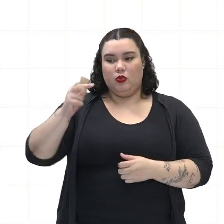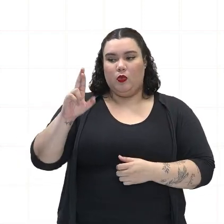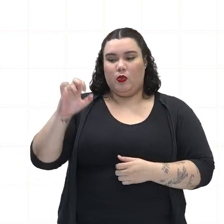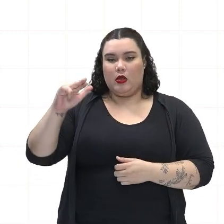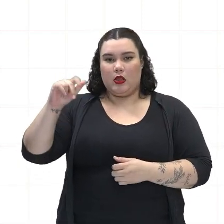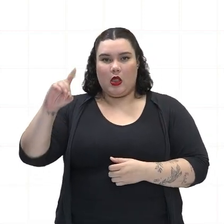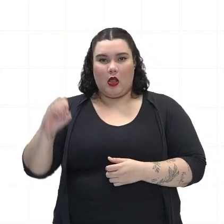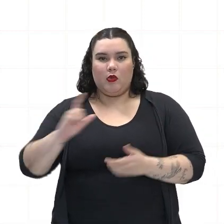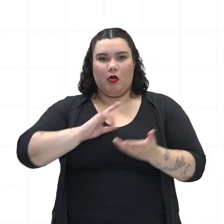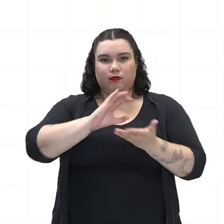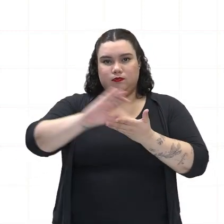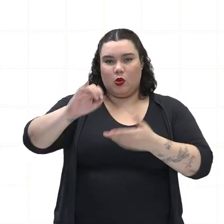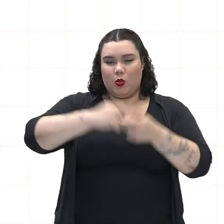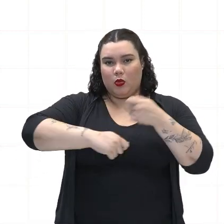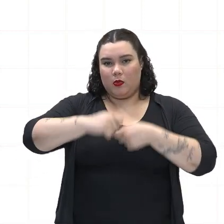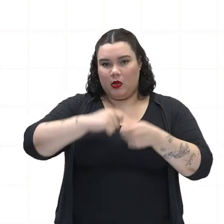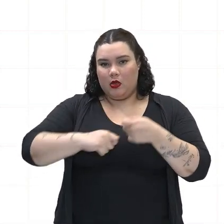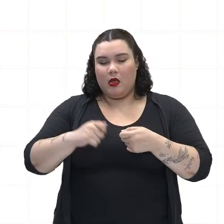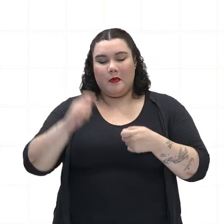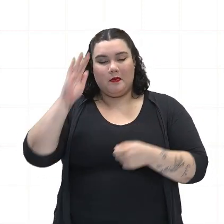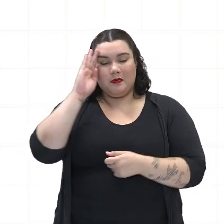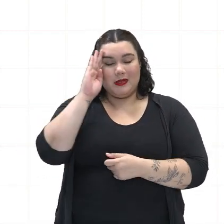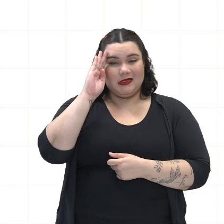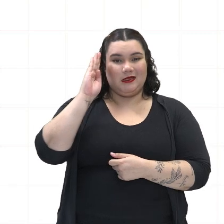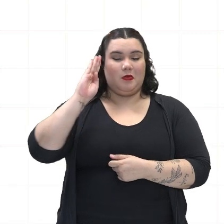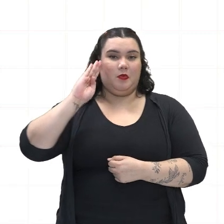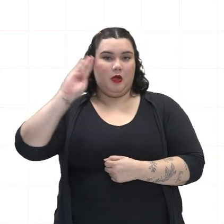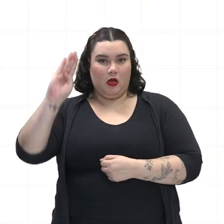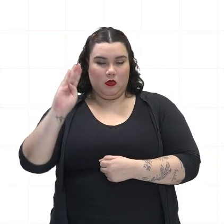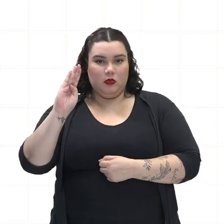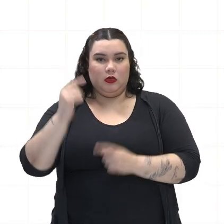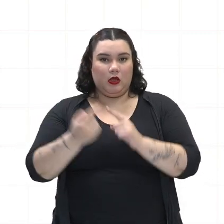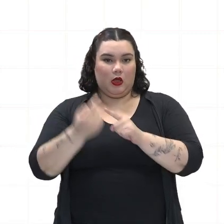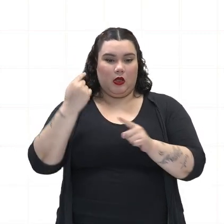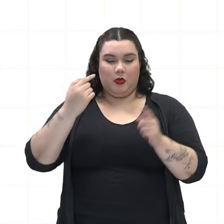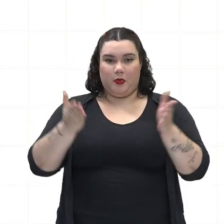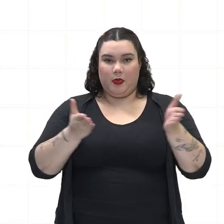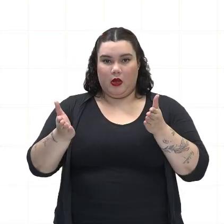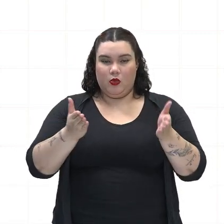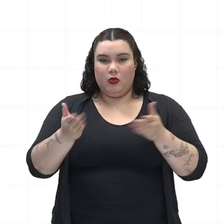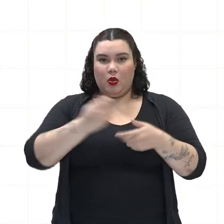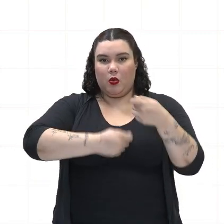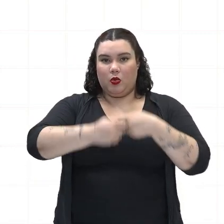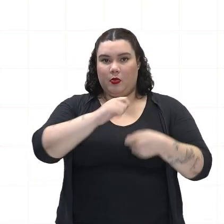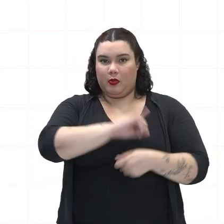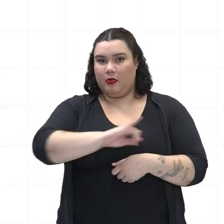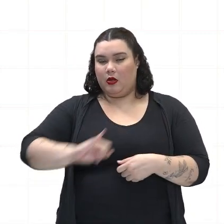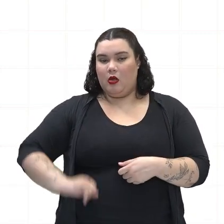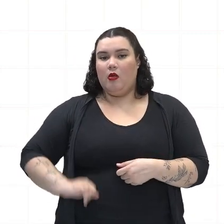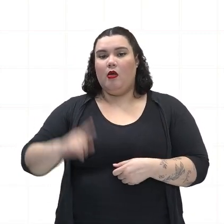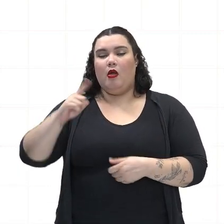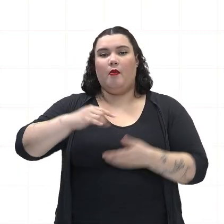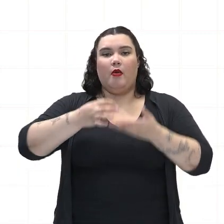econômicos, que era a menina dos olhos nesse momento da economia imperial, era o café, que teve esse crescimento